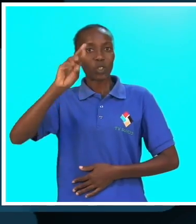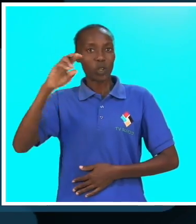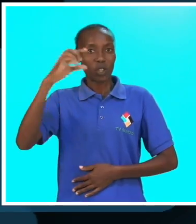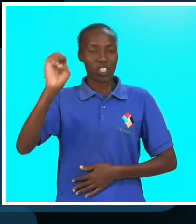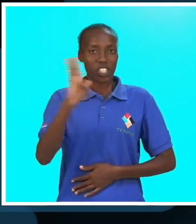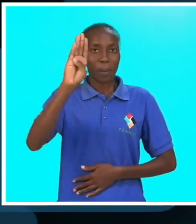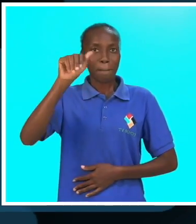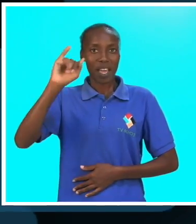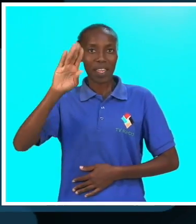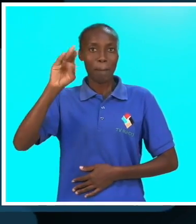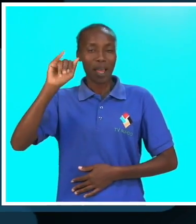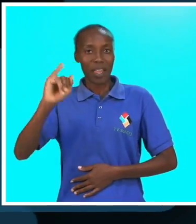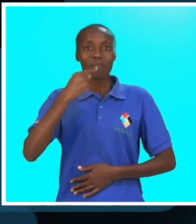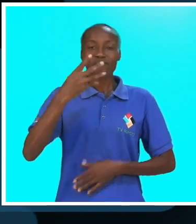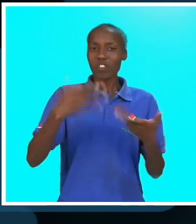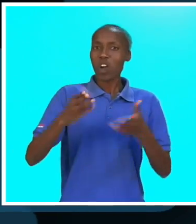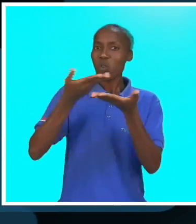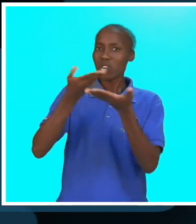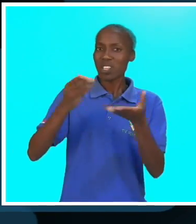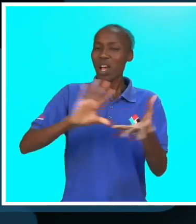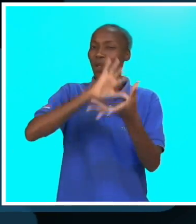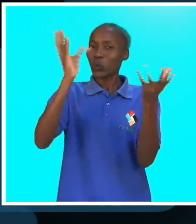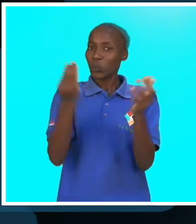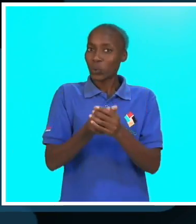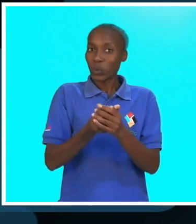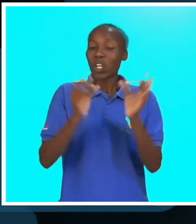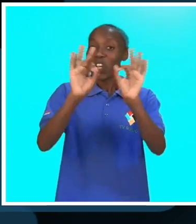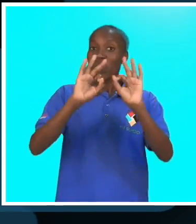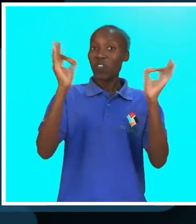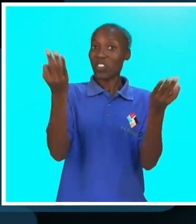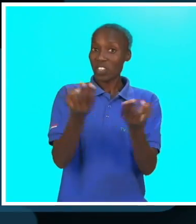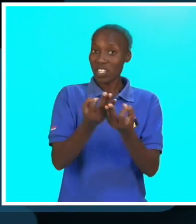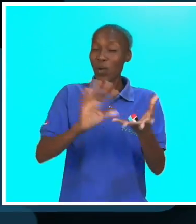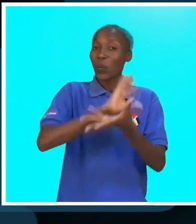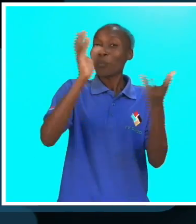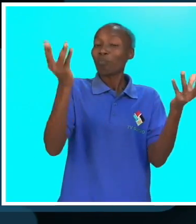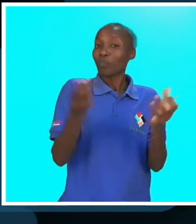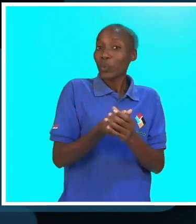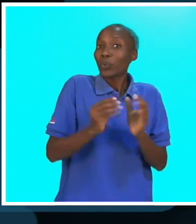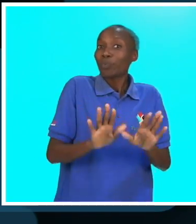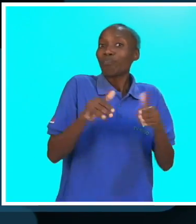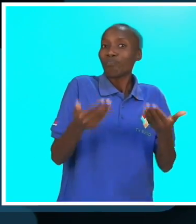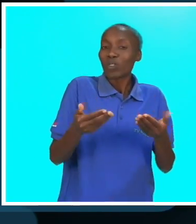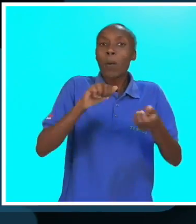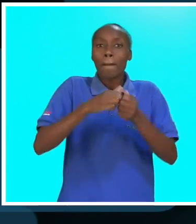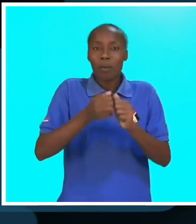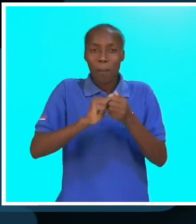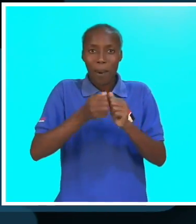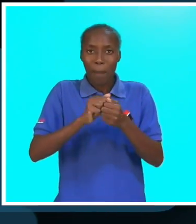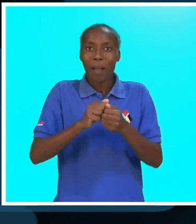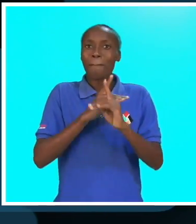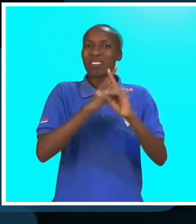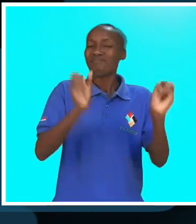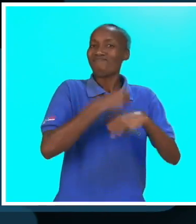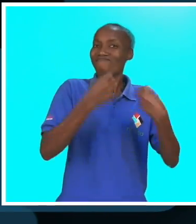Baibai, onde falamos, sobretudo, dos trabalhos desta federação e, sobretudo, o banimento de escasso